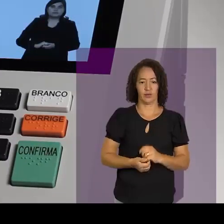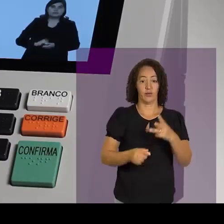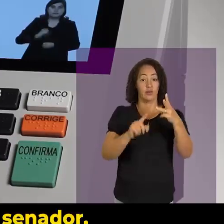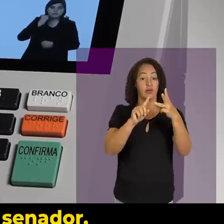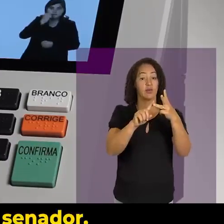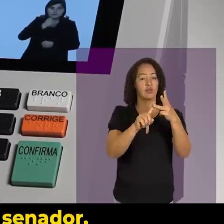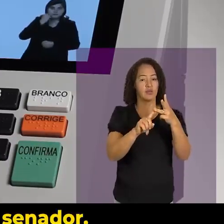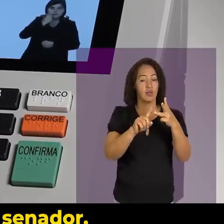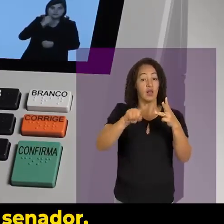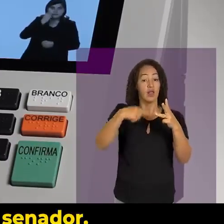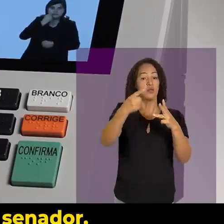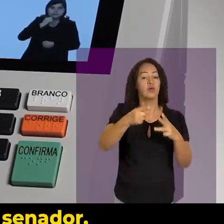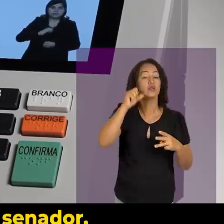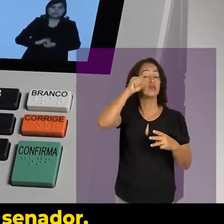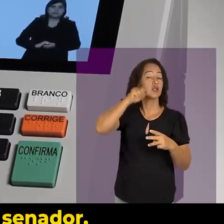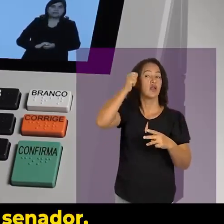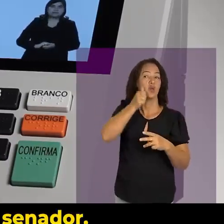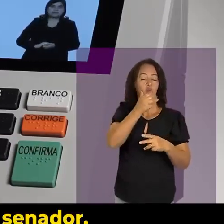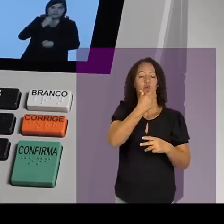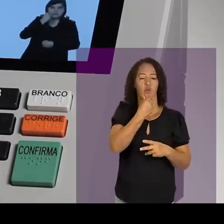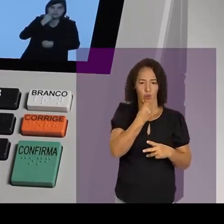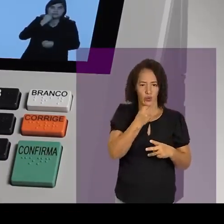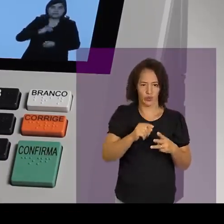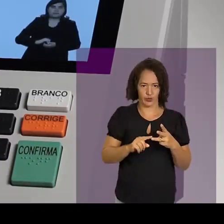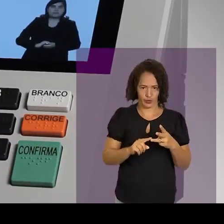Aí vem senadora ou senador.